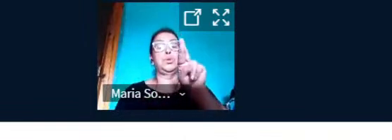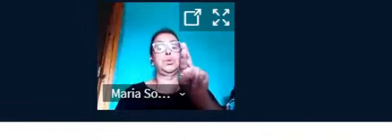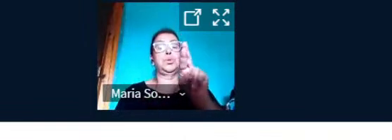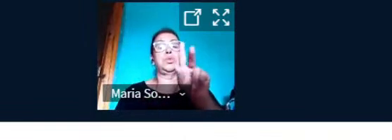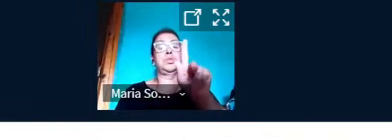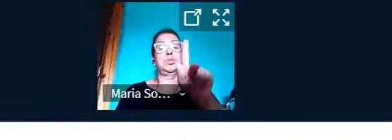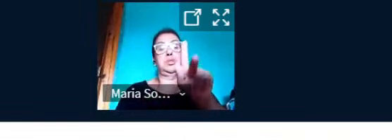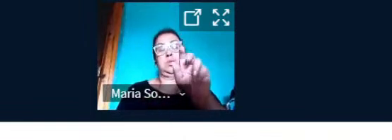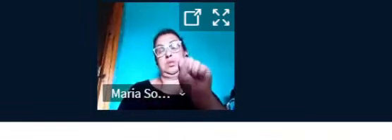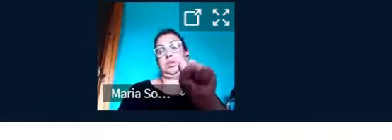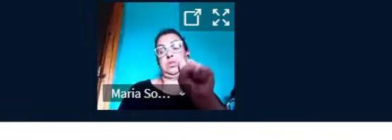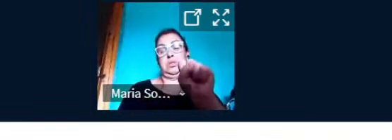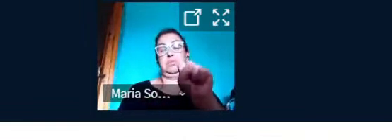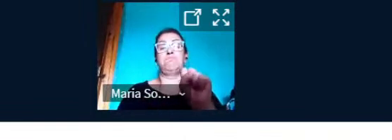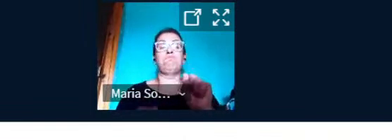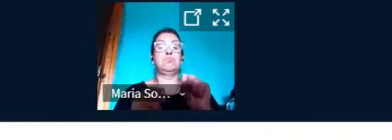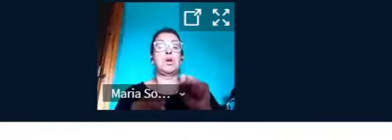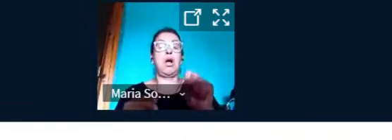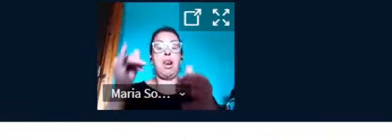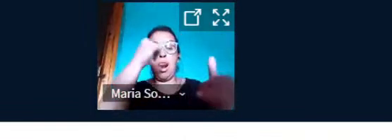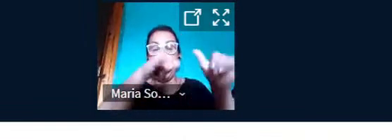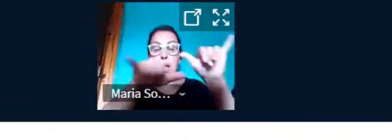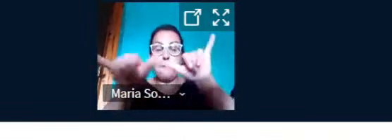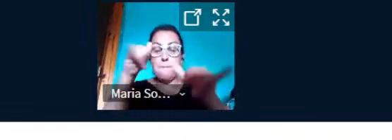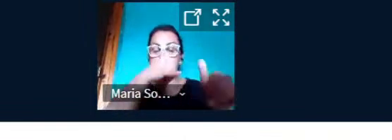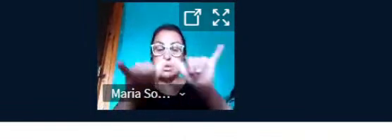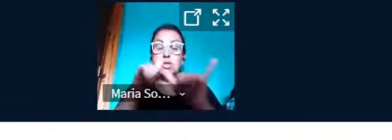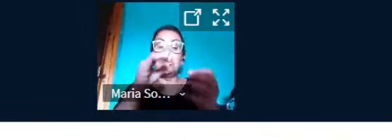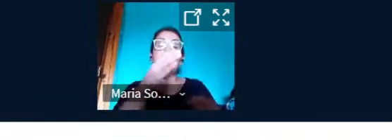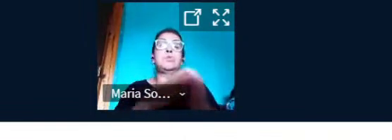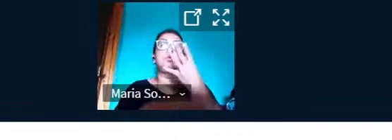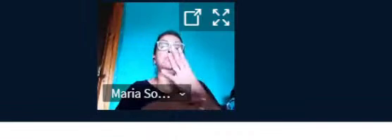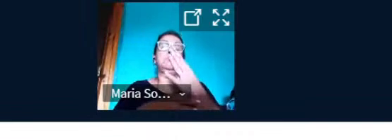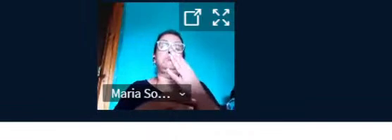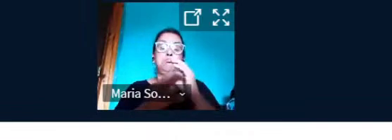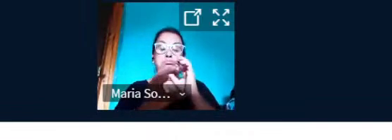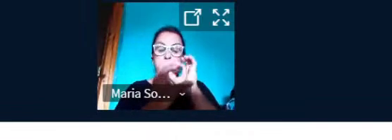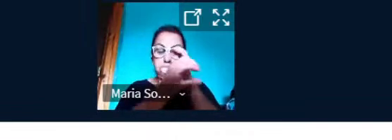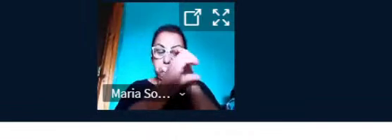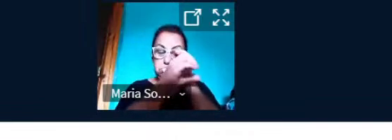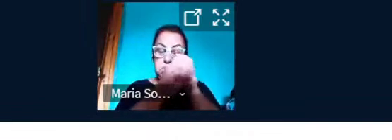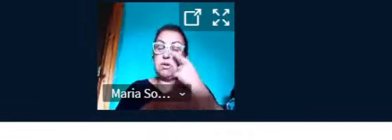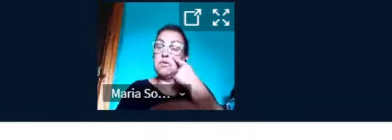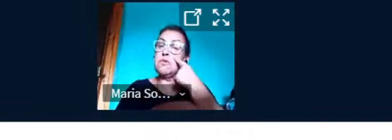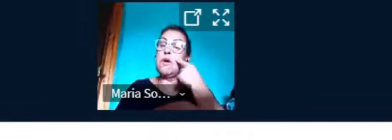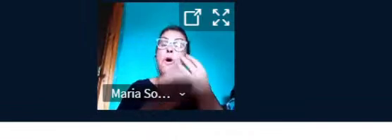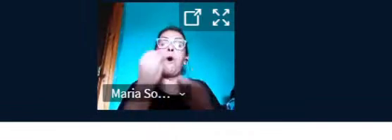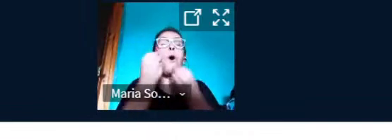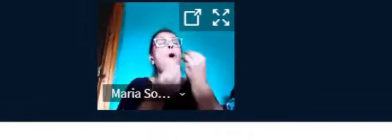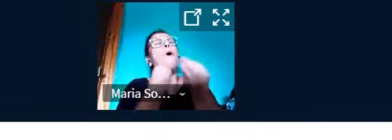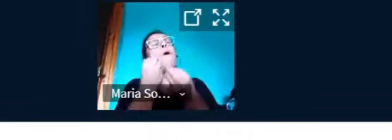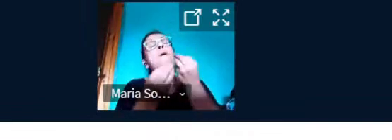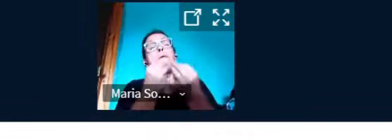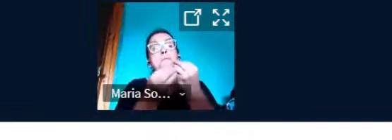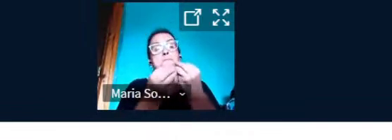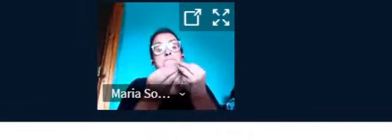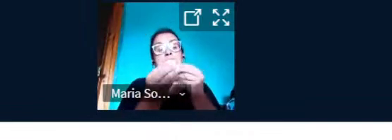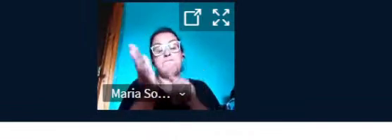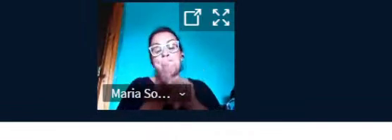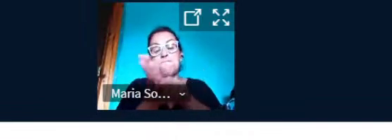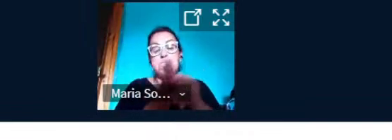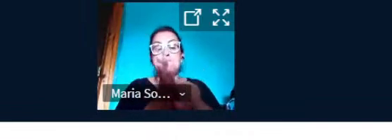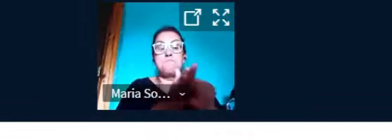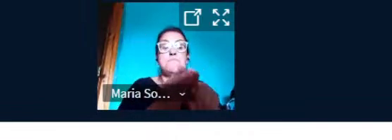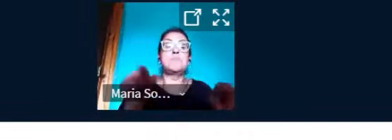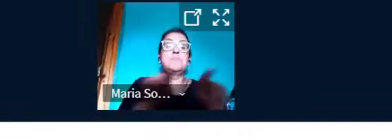tecnologias. Aproveitando e aplicando o potencial colaborativo delas. E também visando sua disseminação no meio acadêmico. O